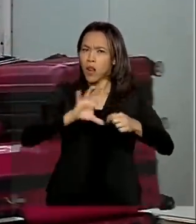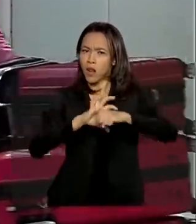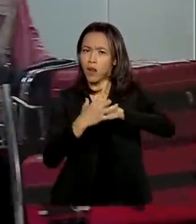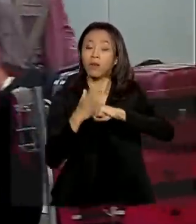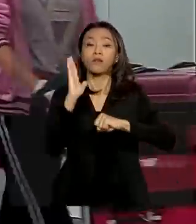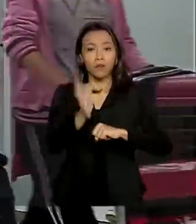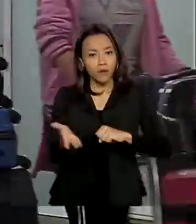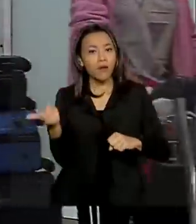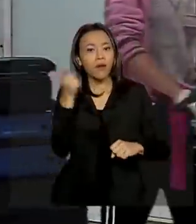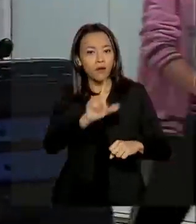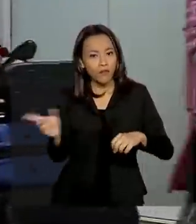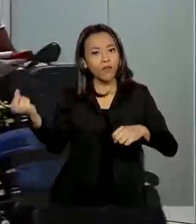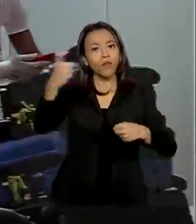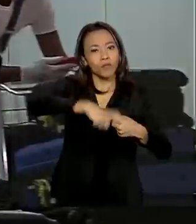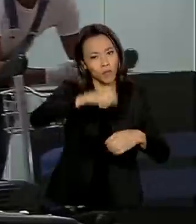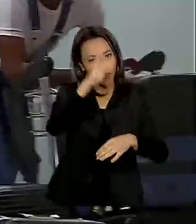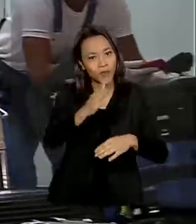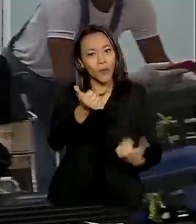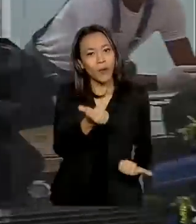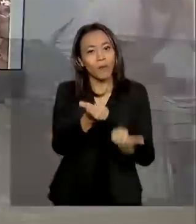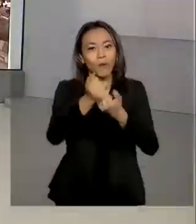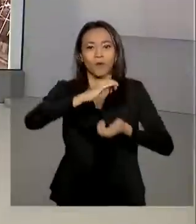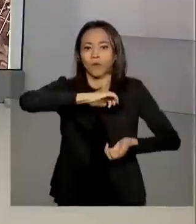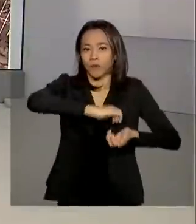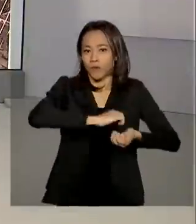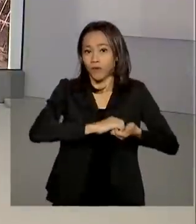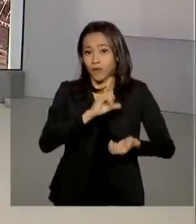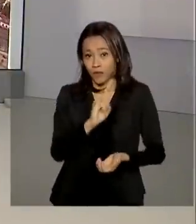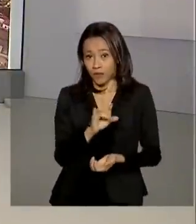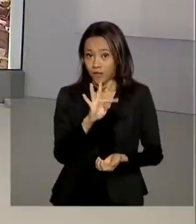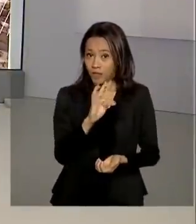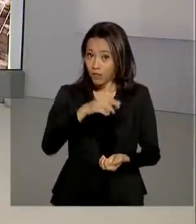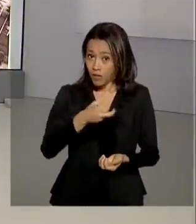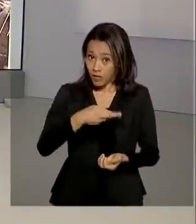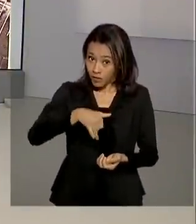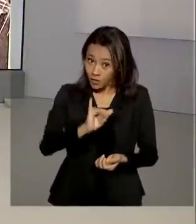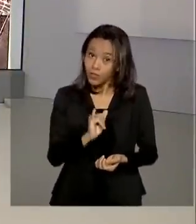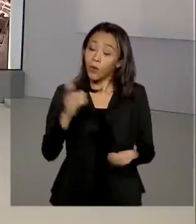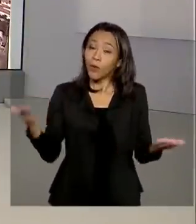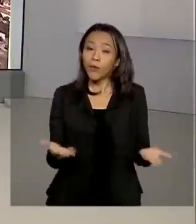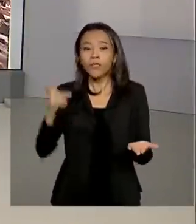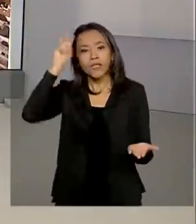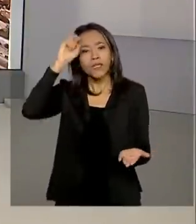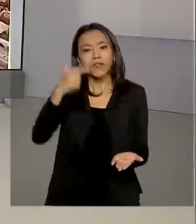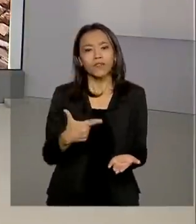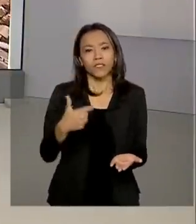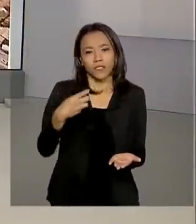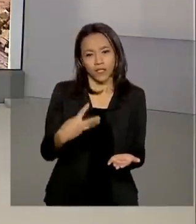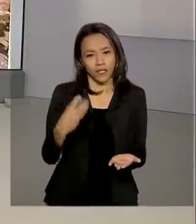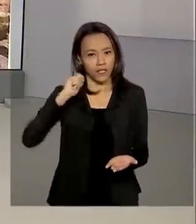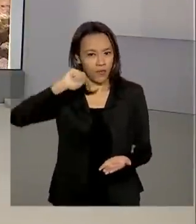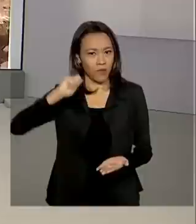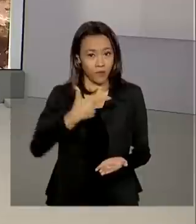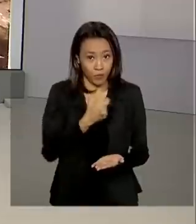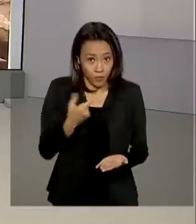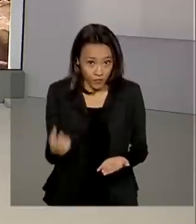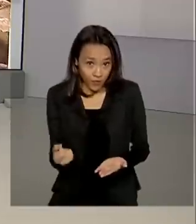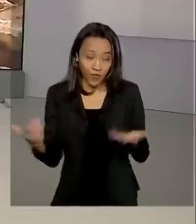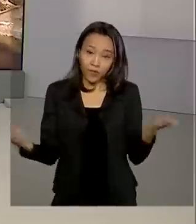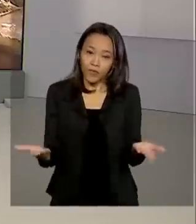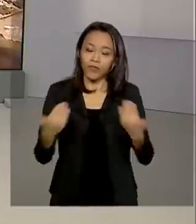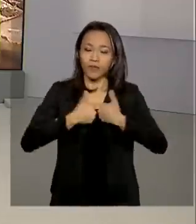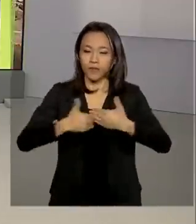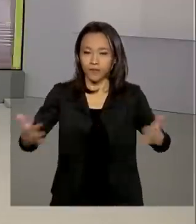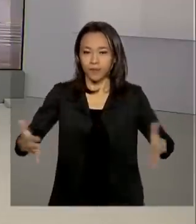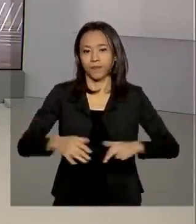retornar ao Brasil com apoio do Itamaraty. Hoje é quinta-feira 23 de abril de 2020. O Brasil em